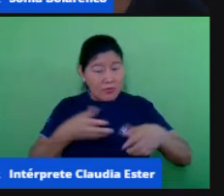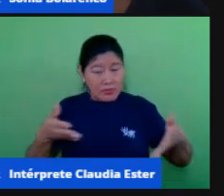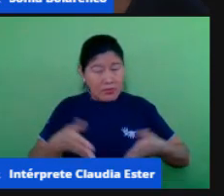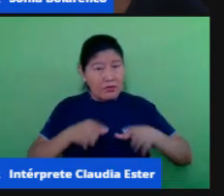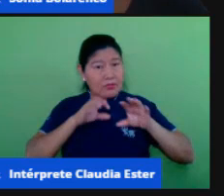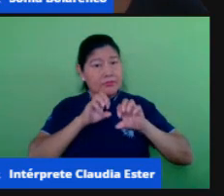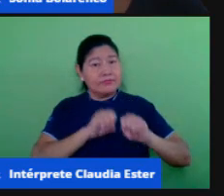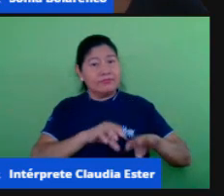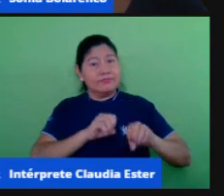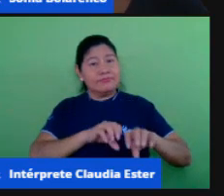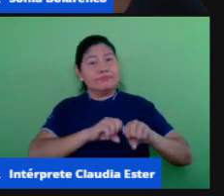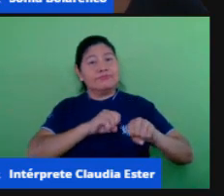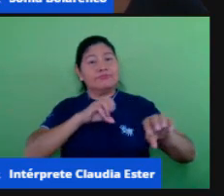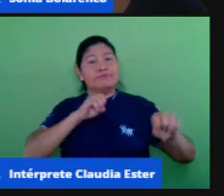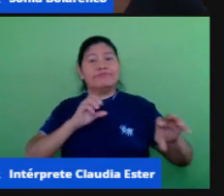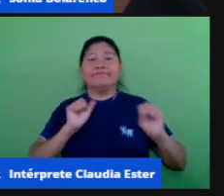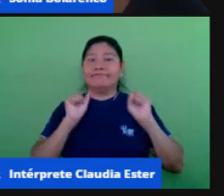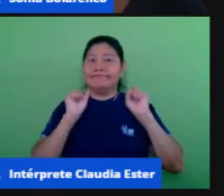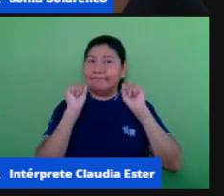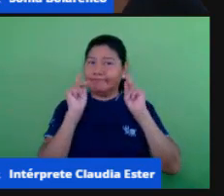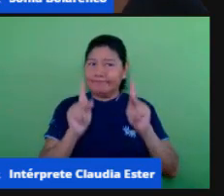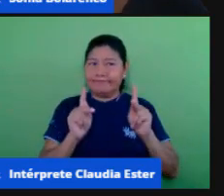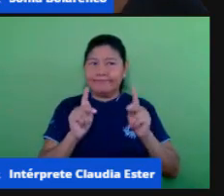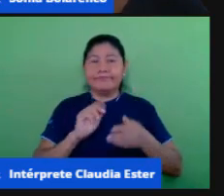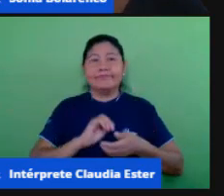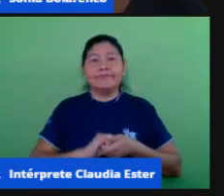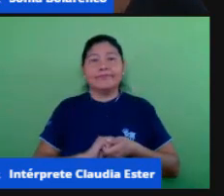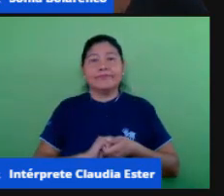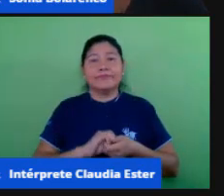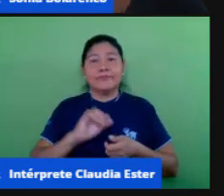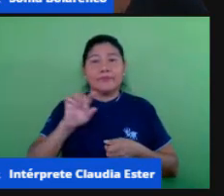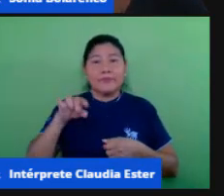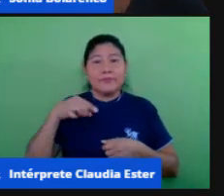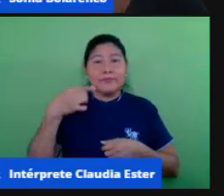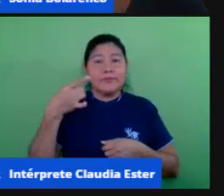TICs certo? no próximo slide